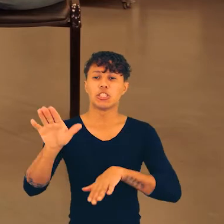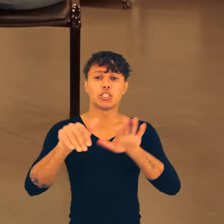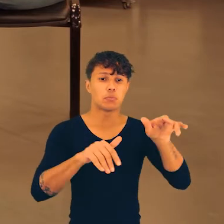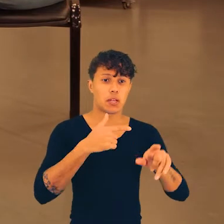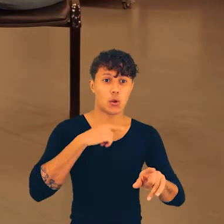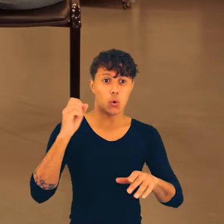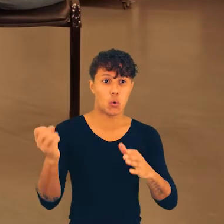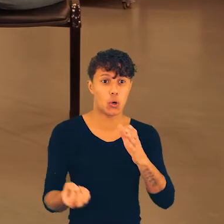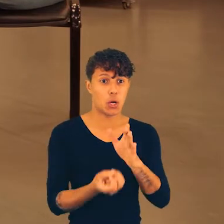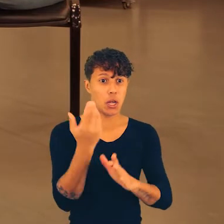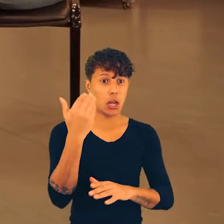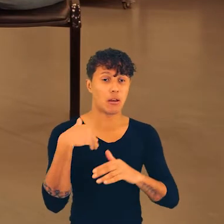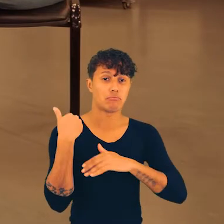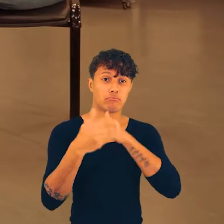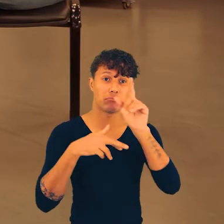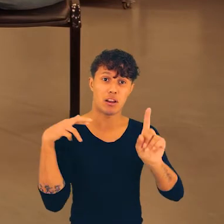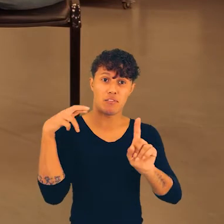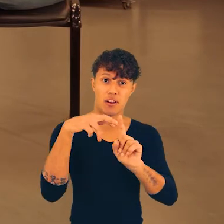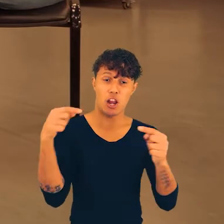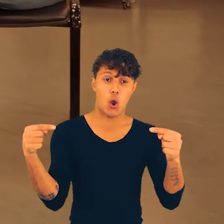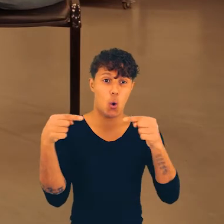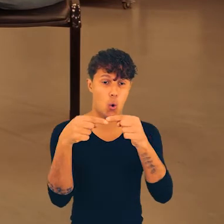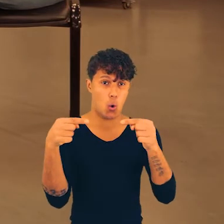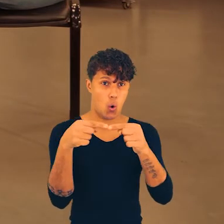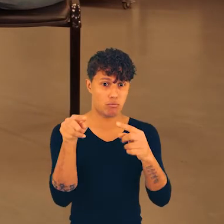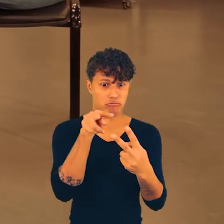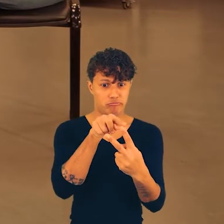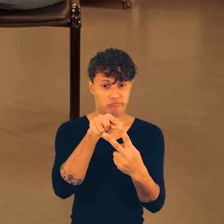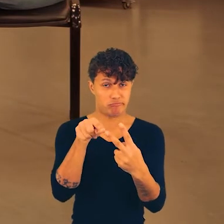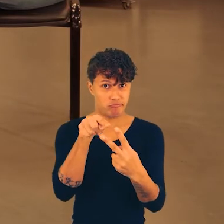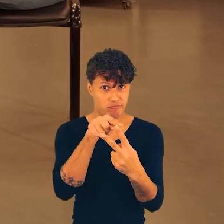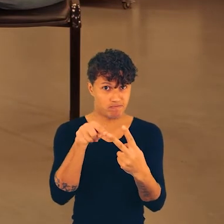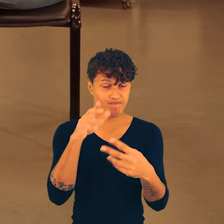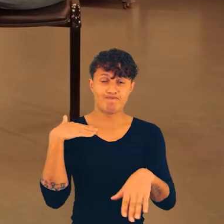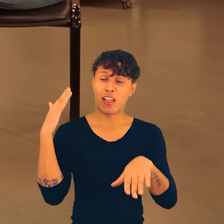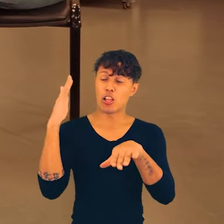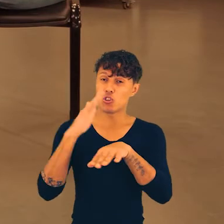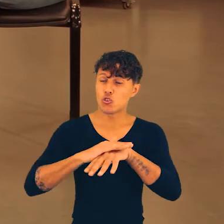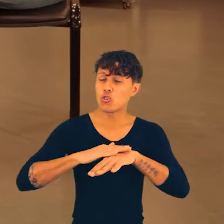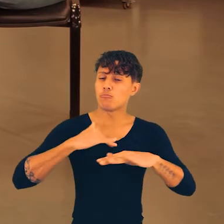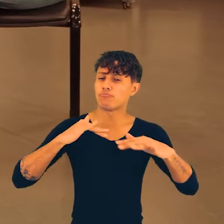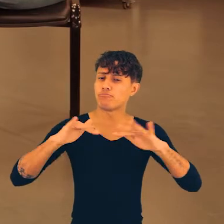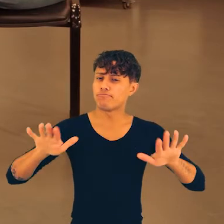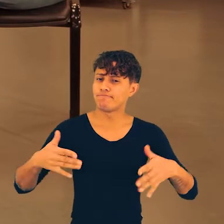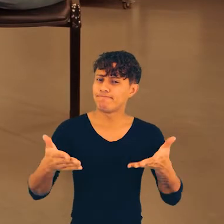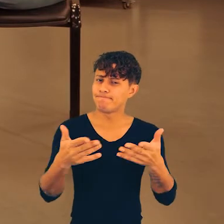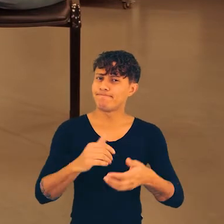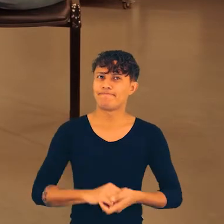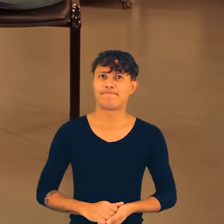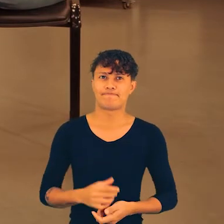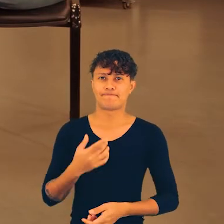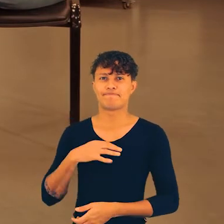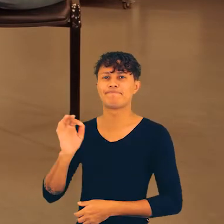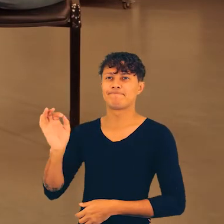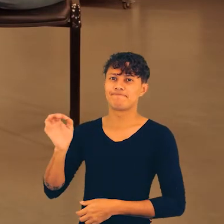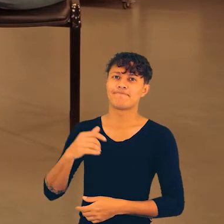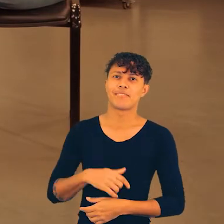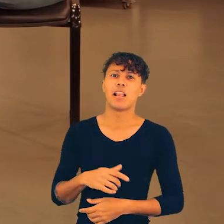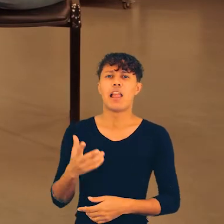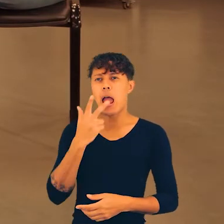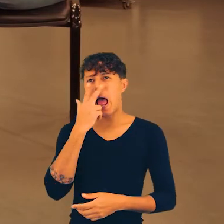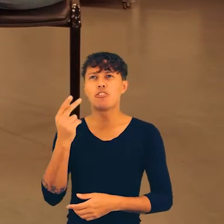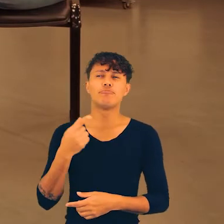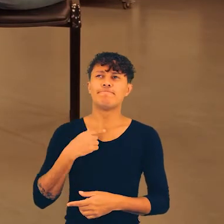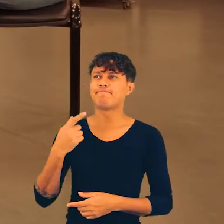gente continuar conversando com as pessoas e construindo referências. Na minha avaliação, eu acho que a combinação desses dois fatores ajuda a movimentar.